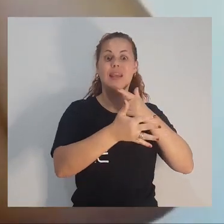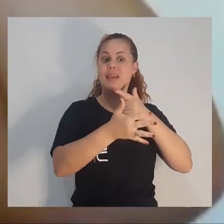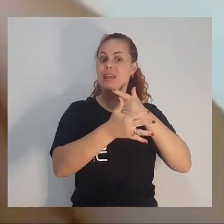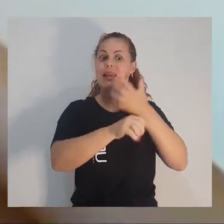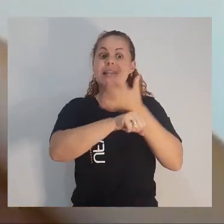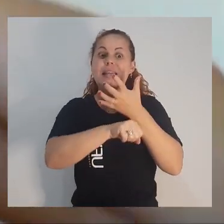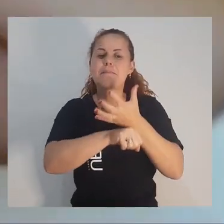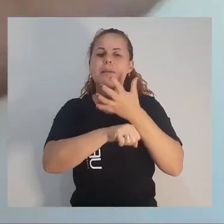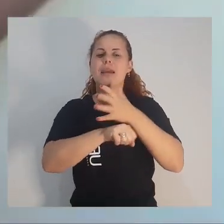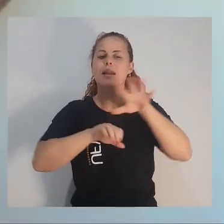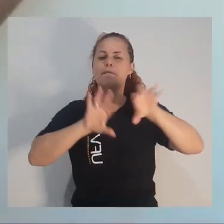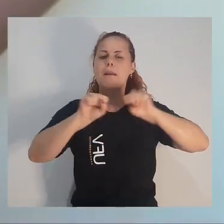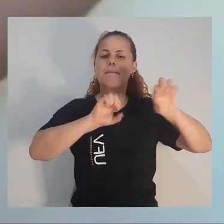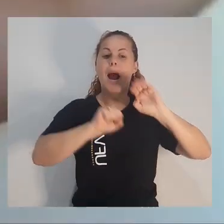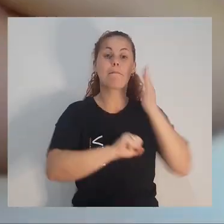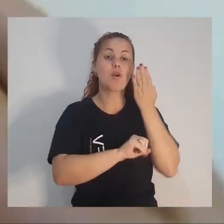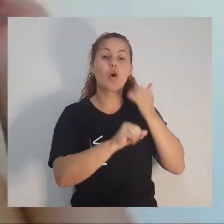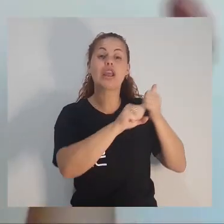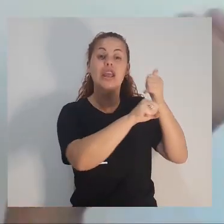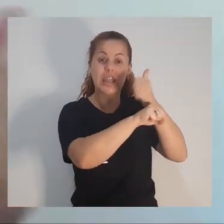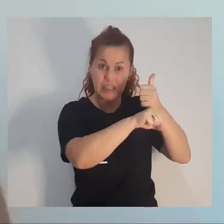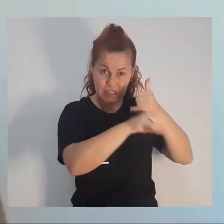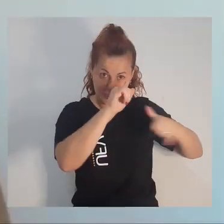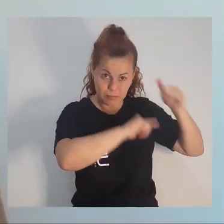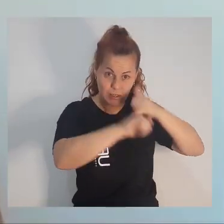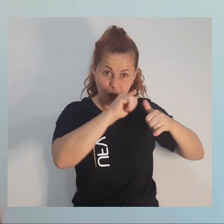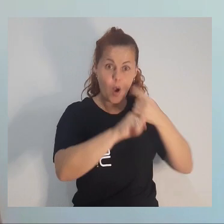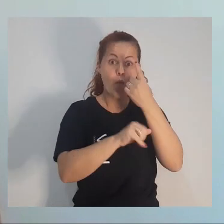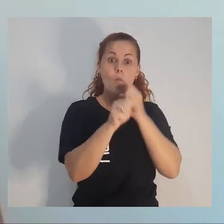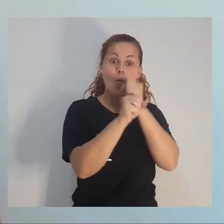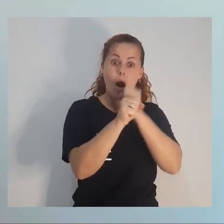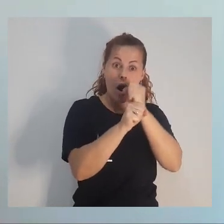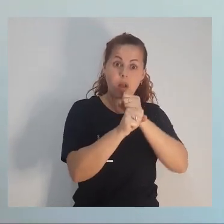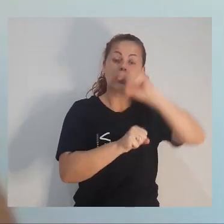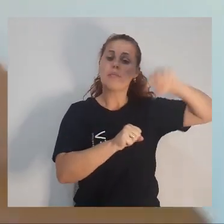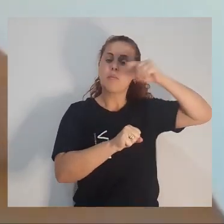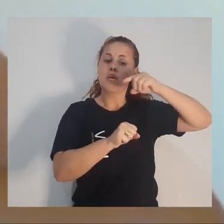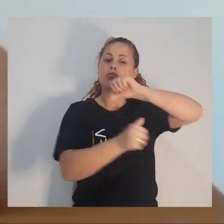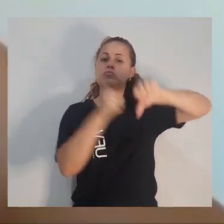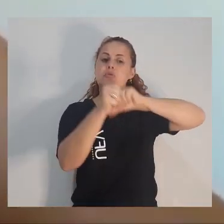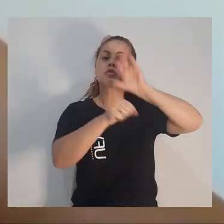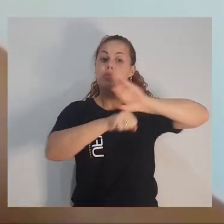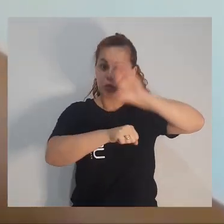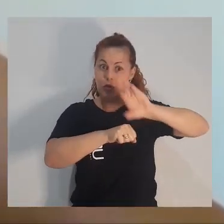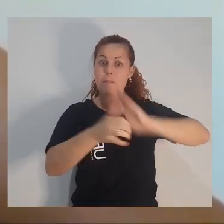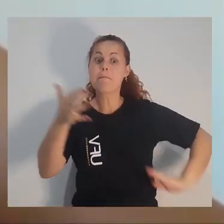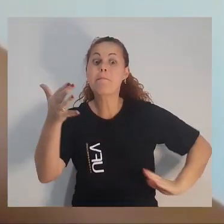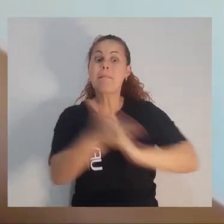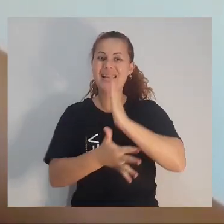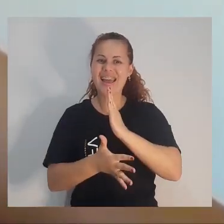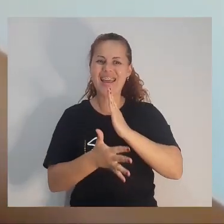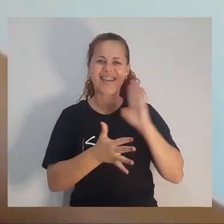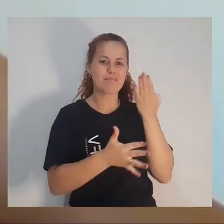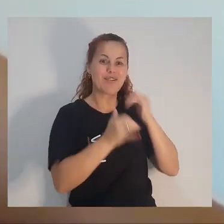e tal. Eu pensei, vou fazer bioquímica por um ano aqui e depois mudo de curso. Entrei na bioquímica